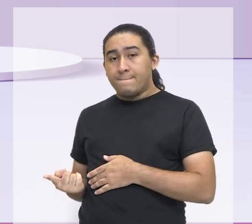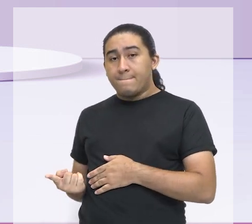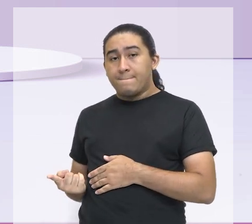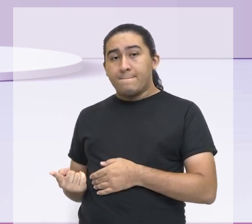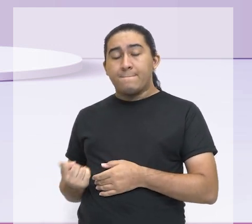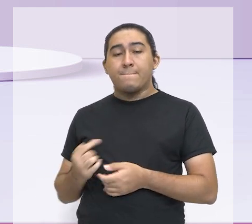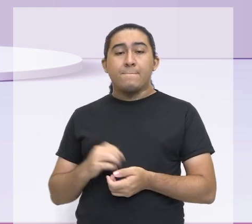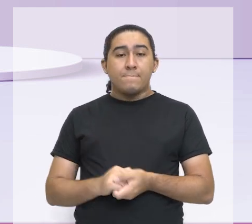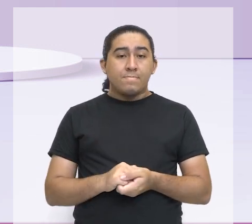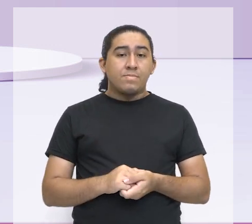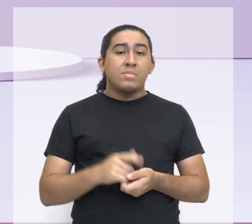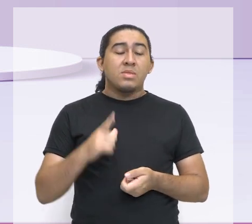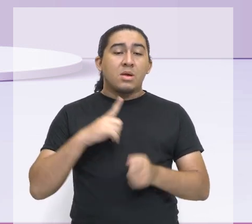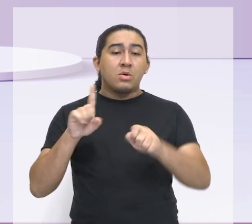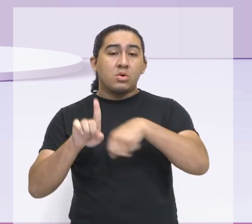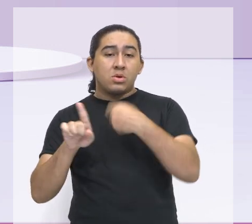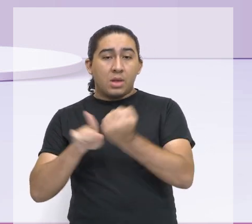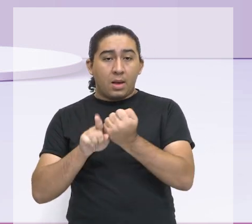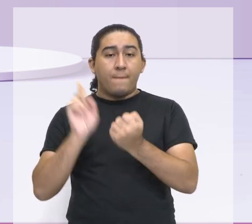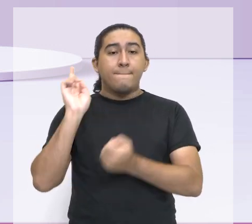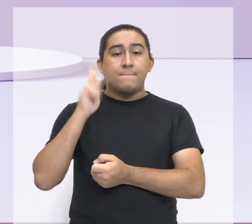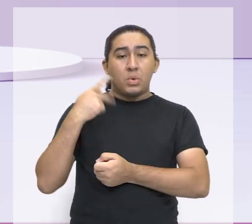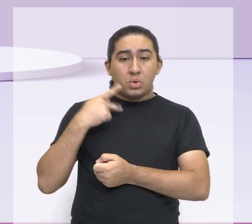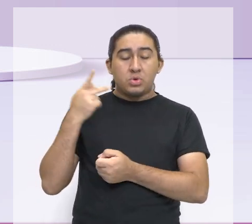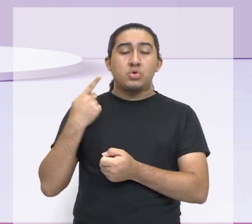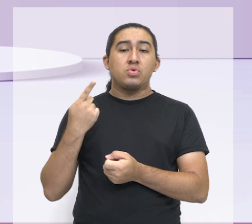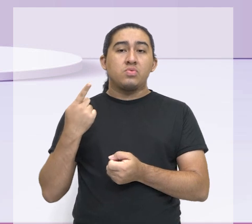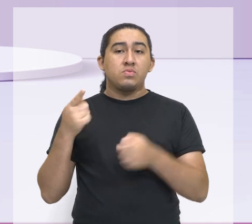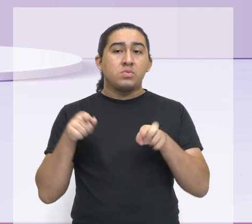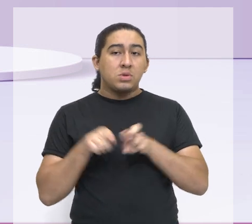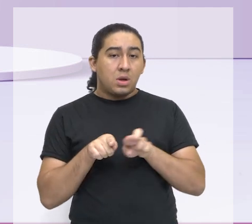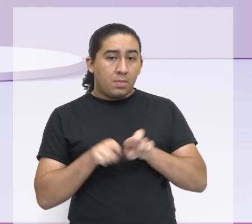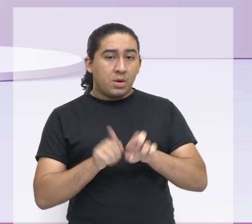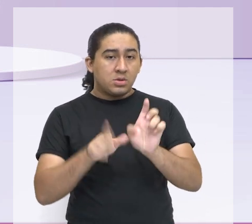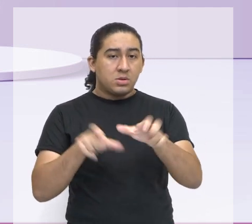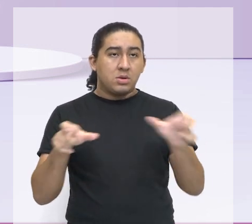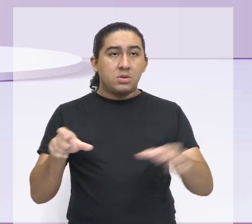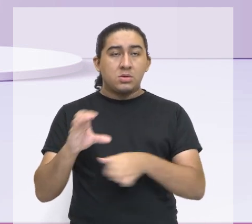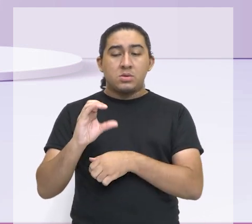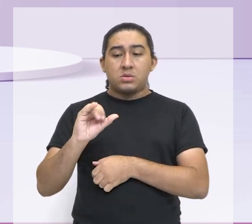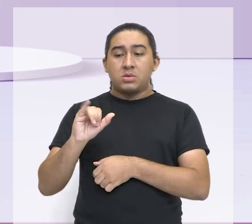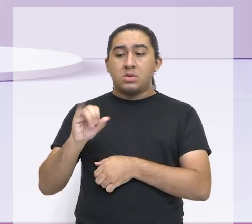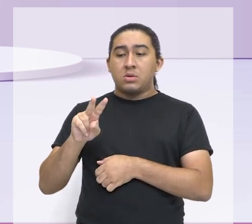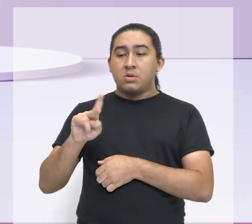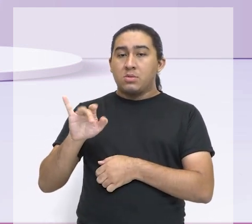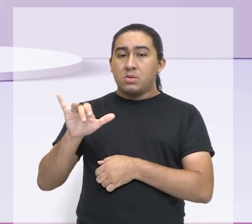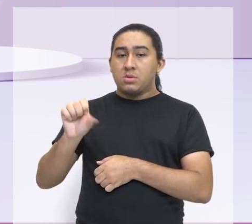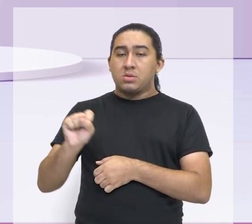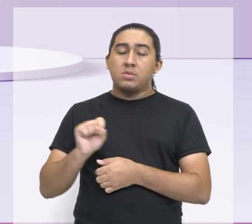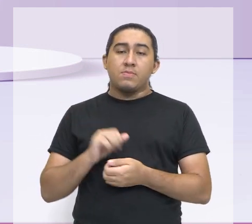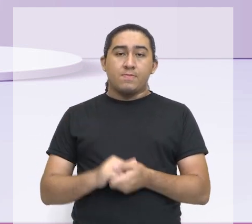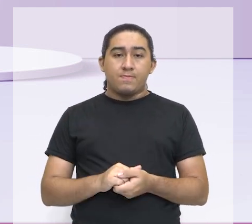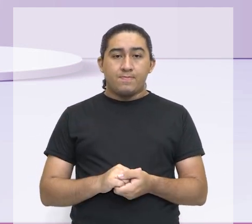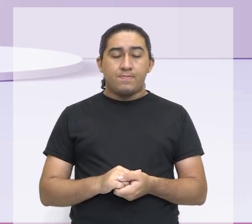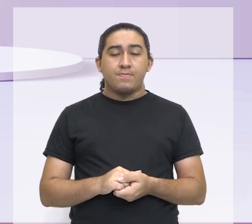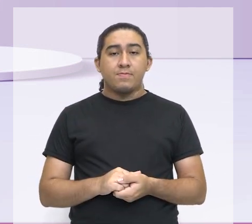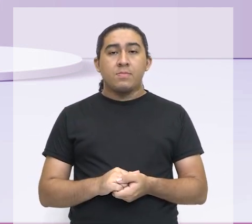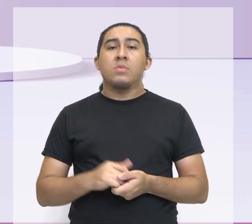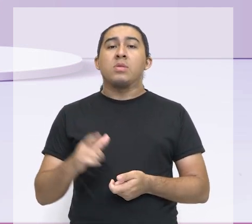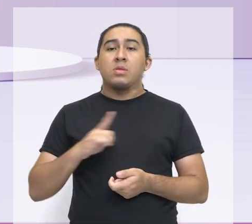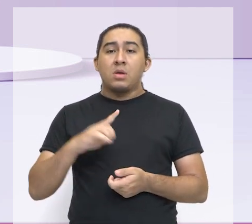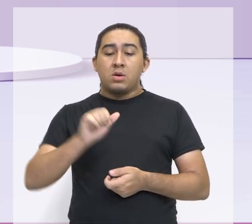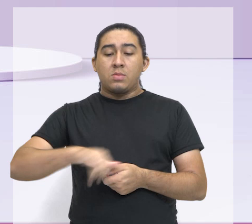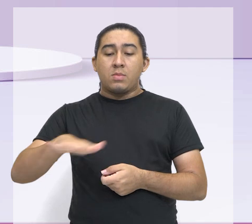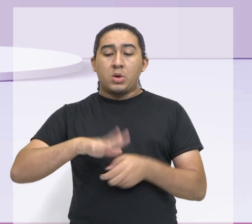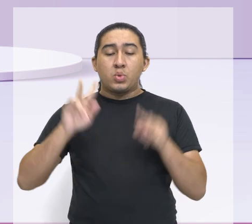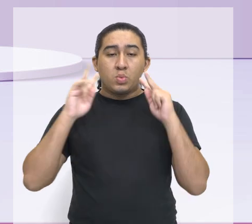nós temos direitos políticos e nós temos direitos civis. Então, nós estamos aqui dentro do campo dos direitos humanos. Cada